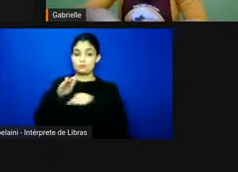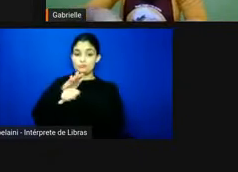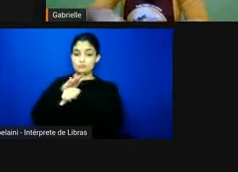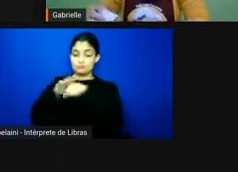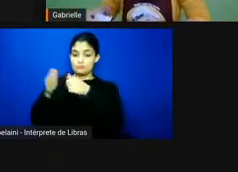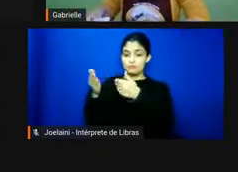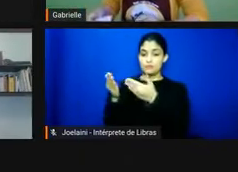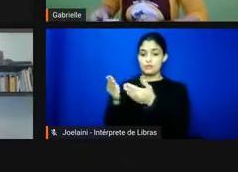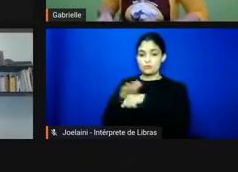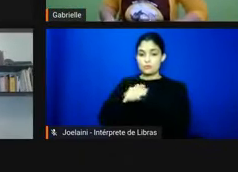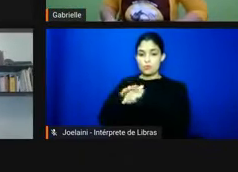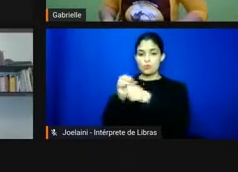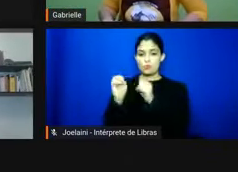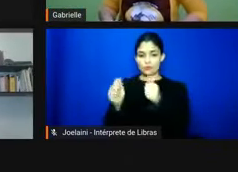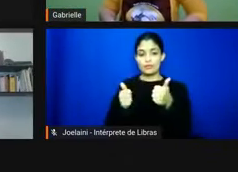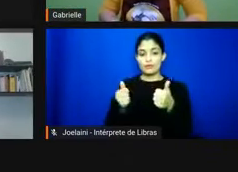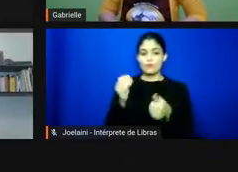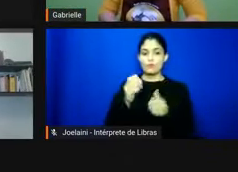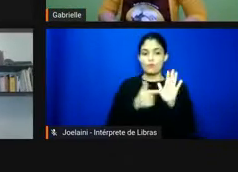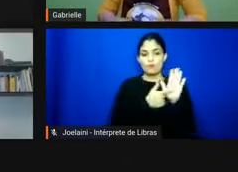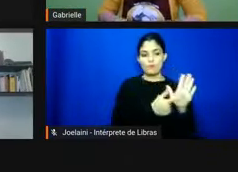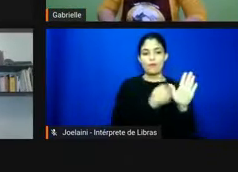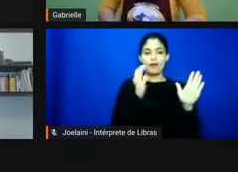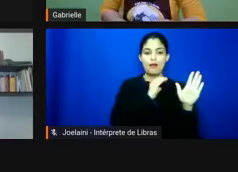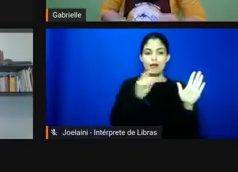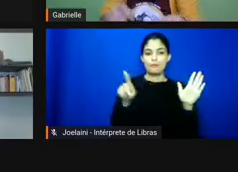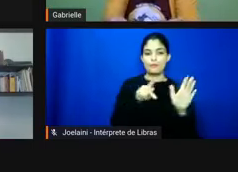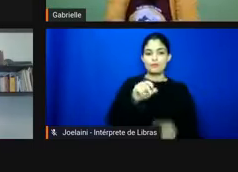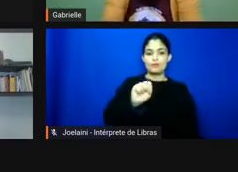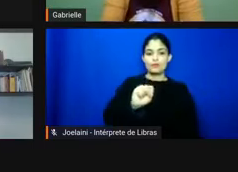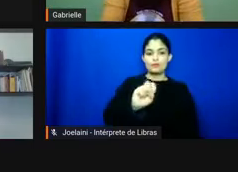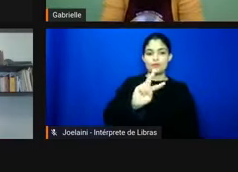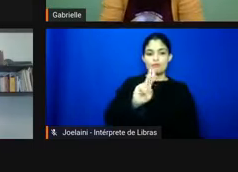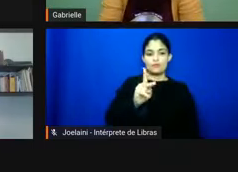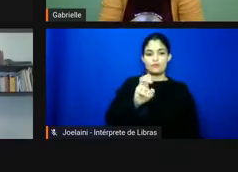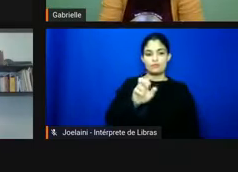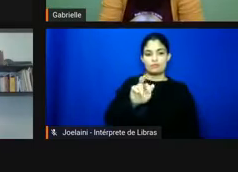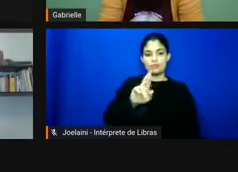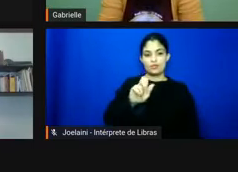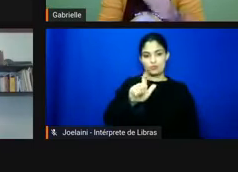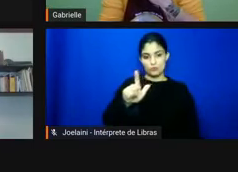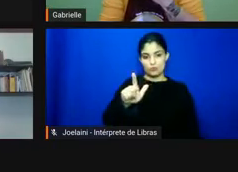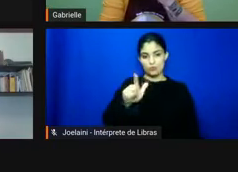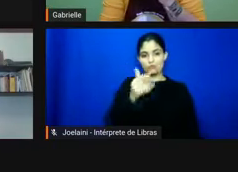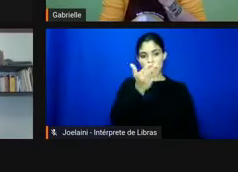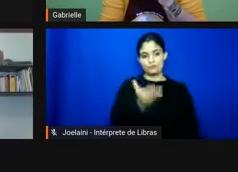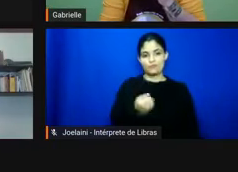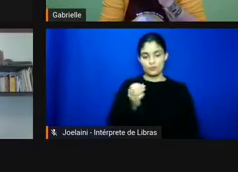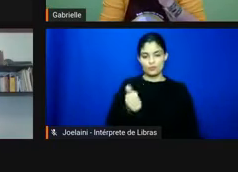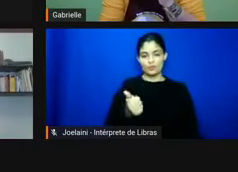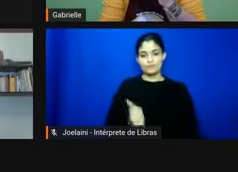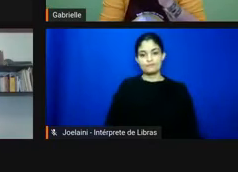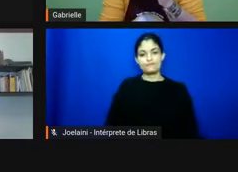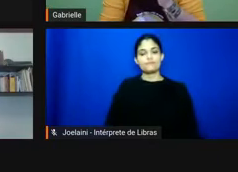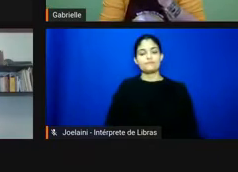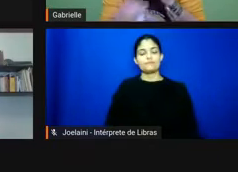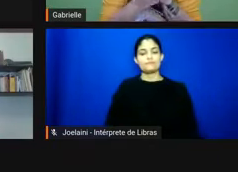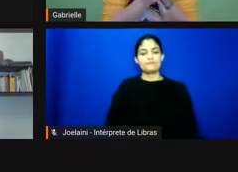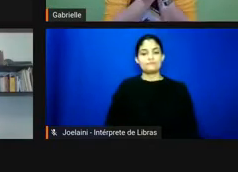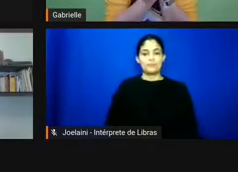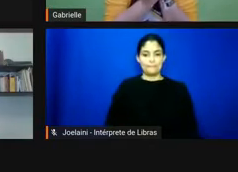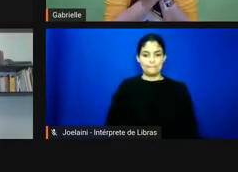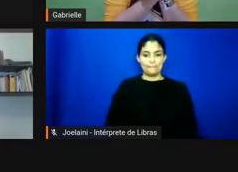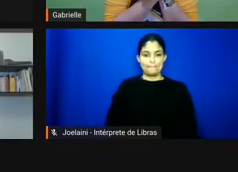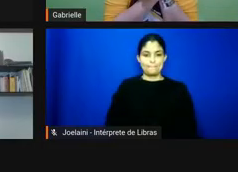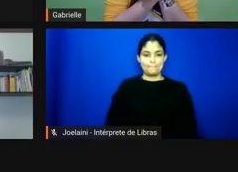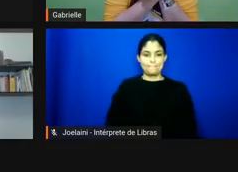apresentar rapidinho a professora Cheryl aqui, então, tá, que ela vai ser a primeira. Não, não, um comentário. Perdão. Claro.